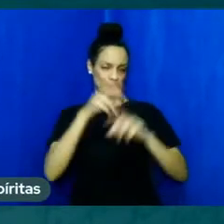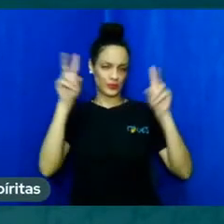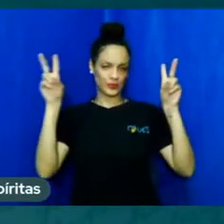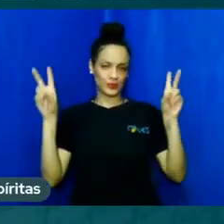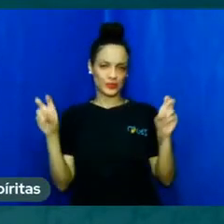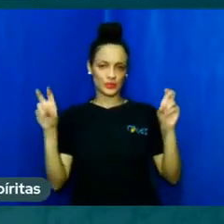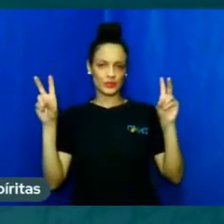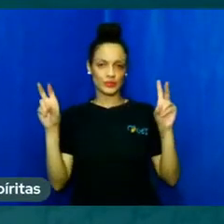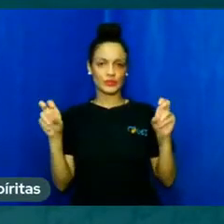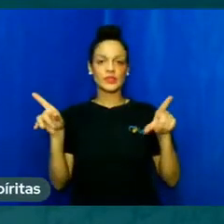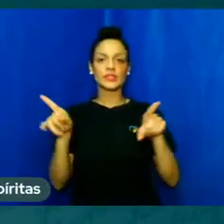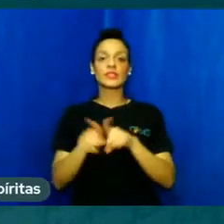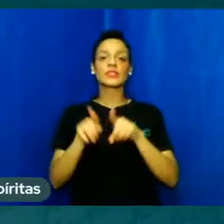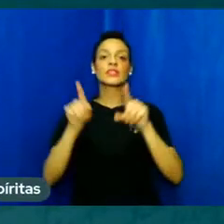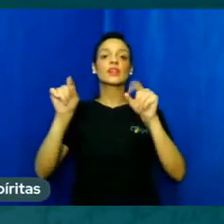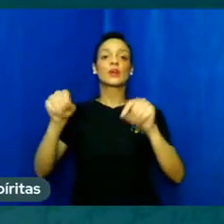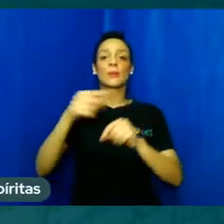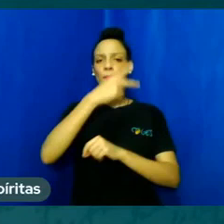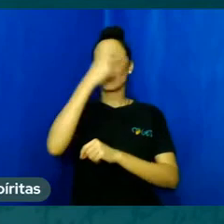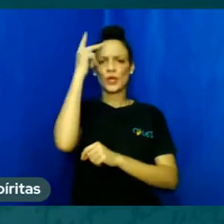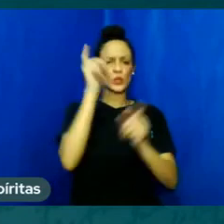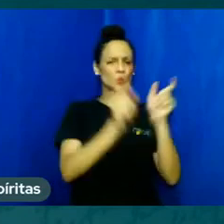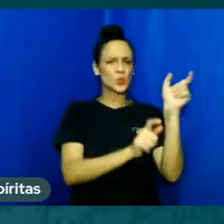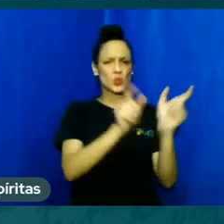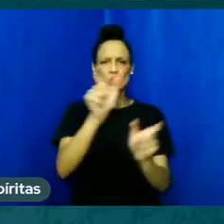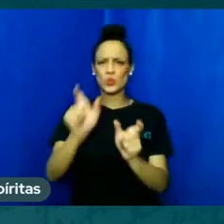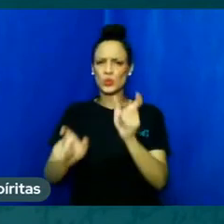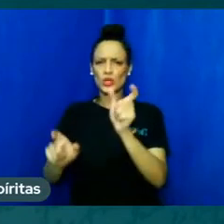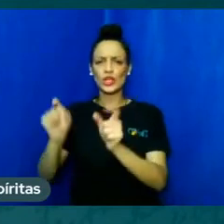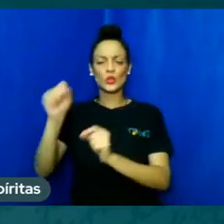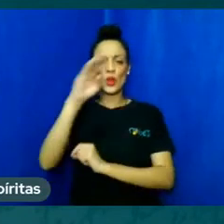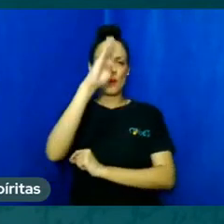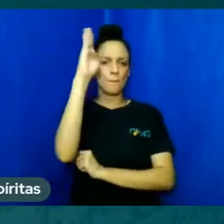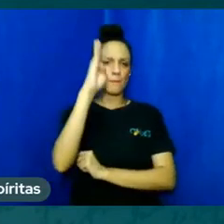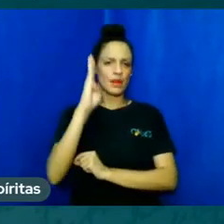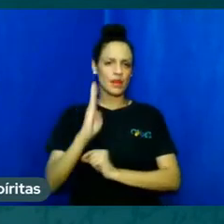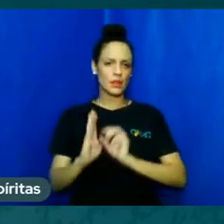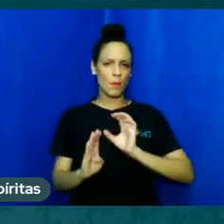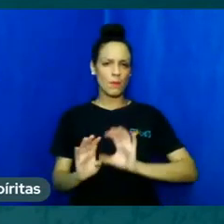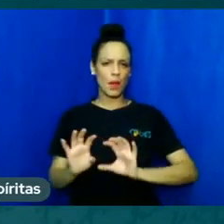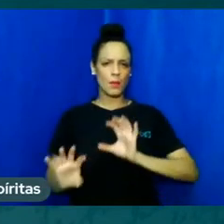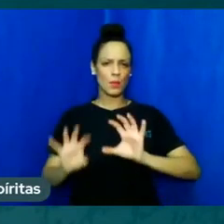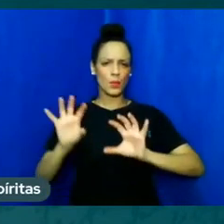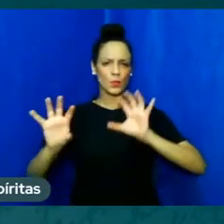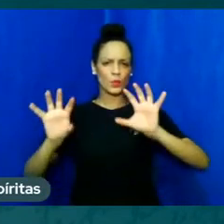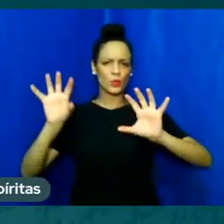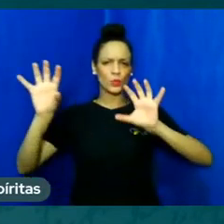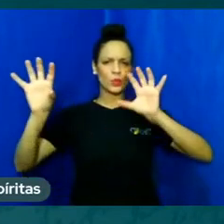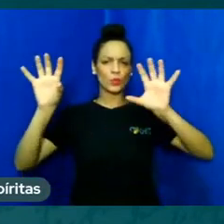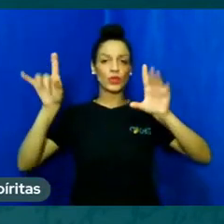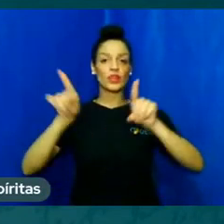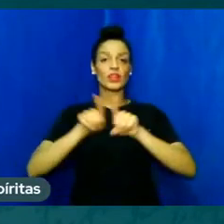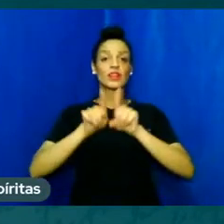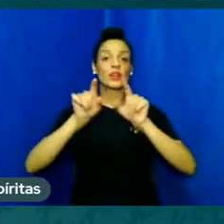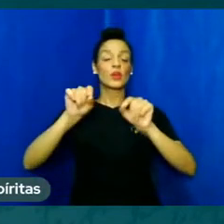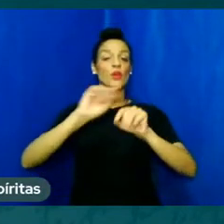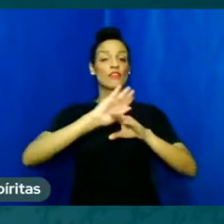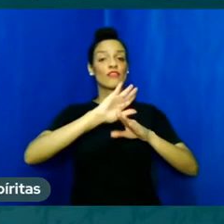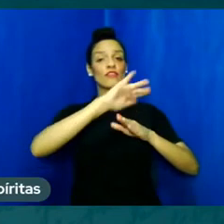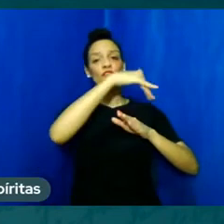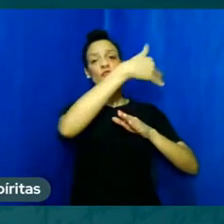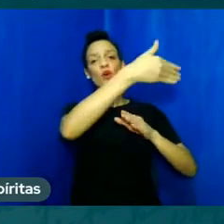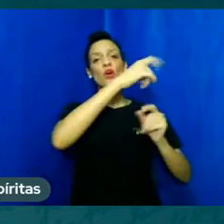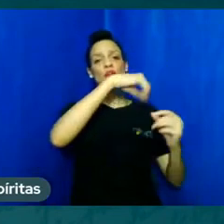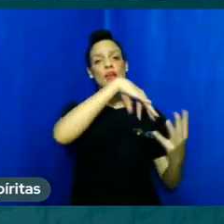pessoas, né? De todos, de diversos pontos do nosso país e fora do país também. Já deixando aqui Minas, Rio de Janeiro,